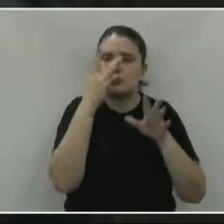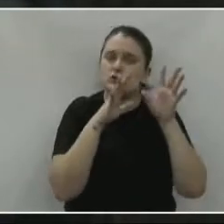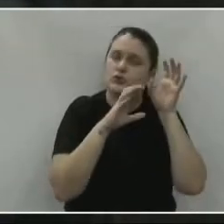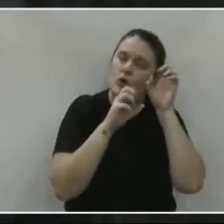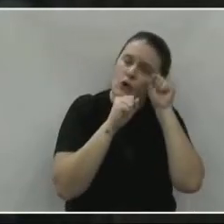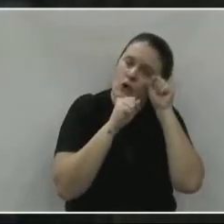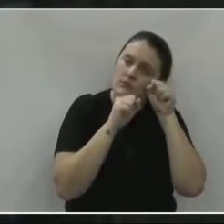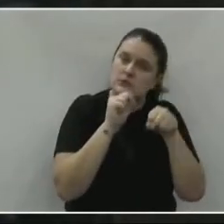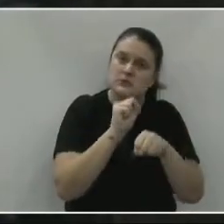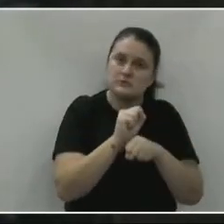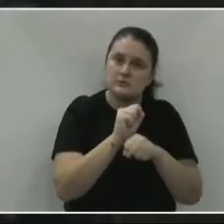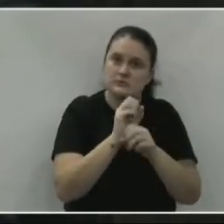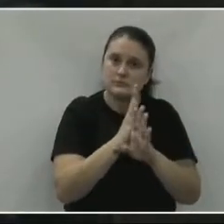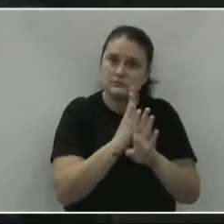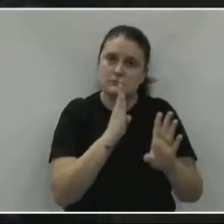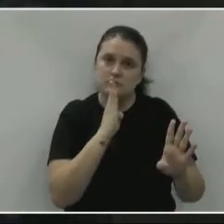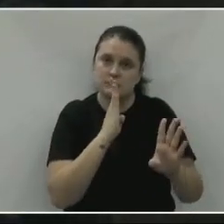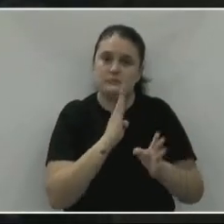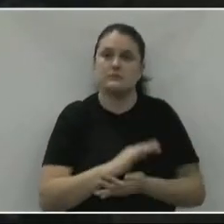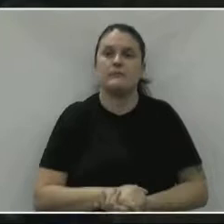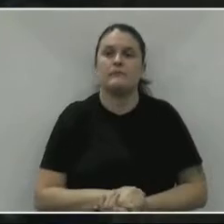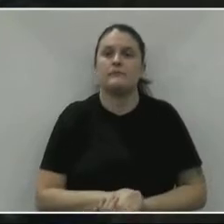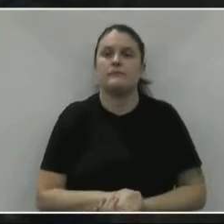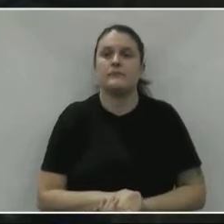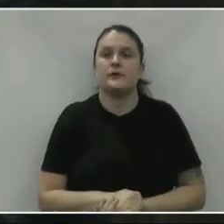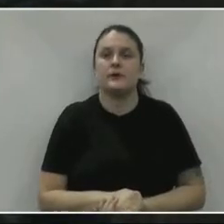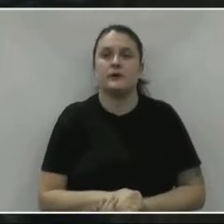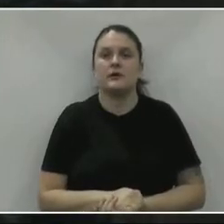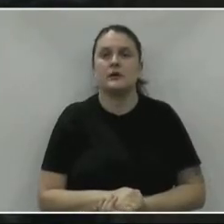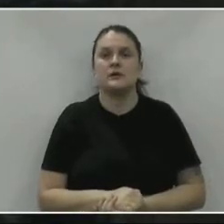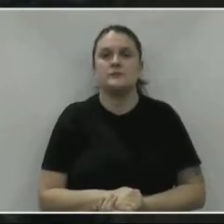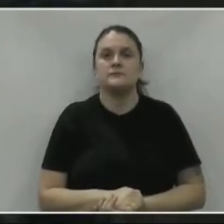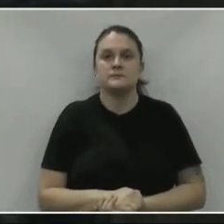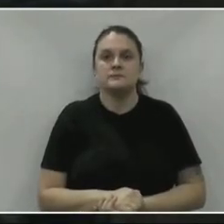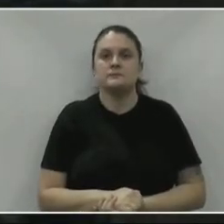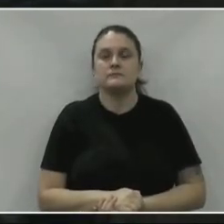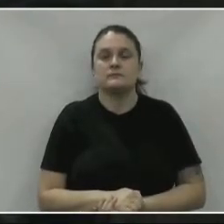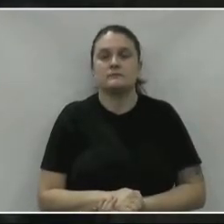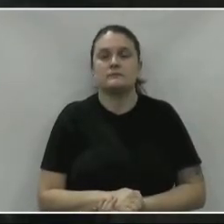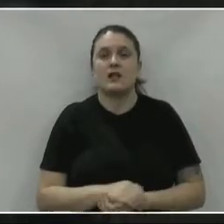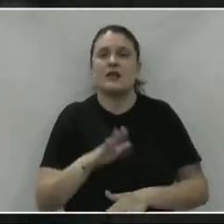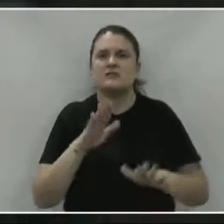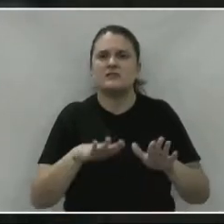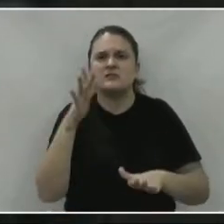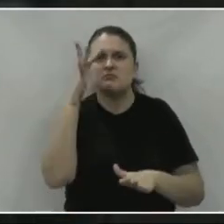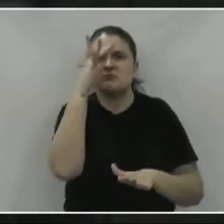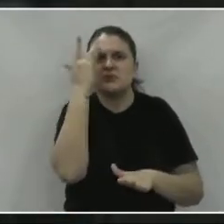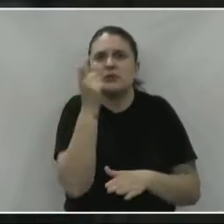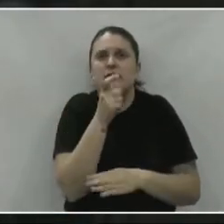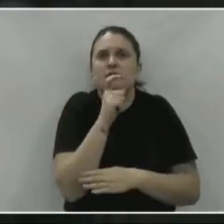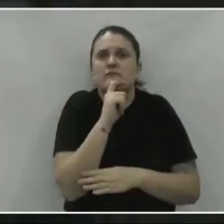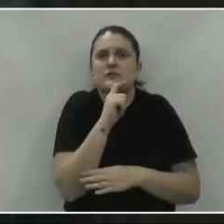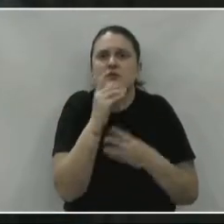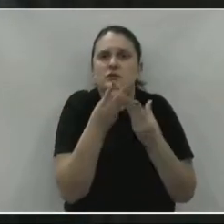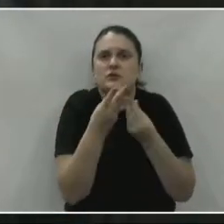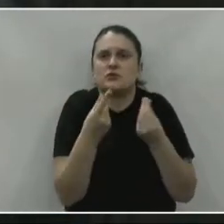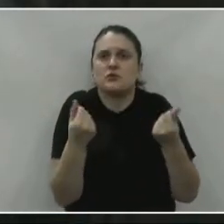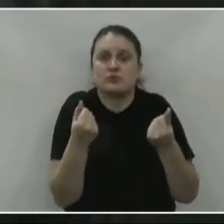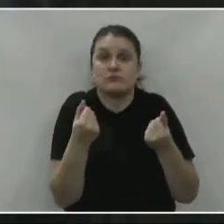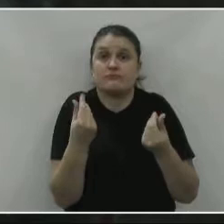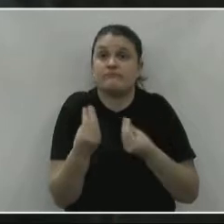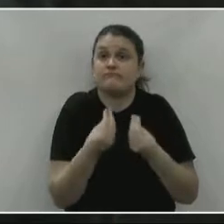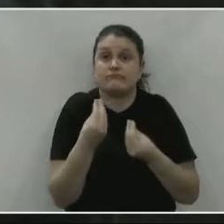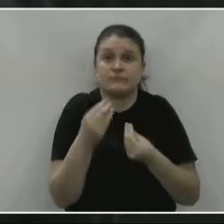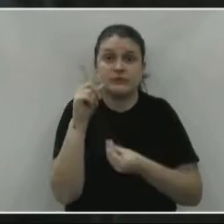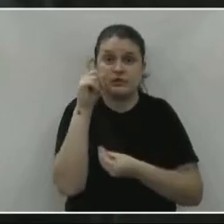para buscar fichas para atendimento no outro dia? Ficar naquele sereno? Será que é tão